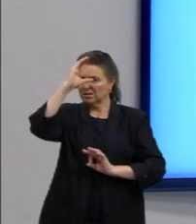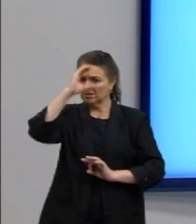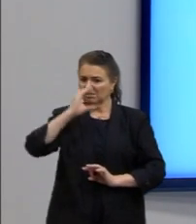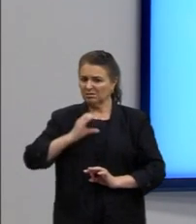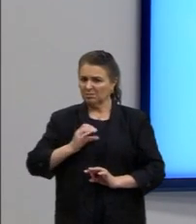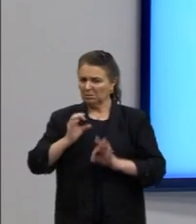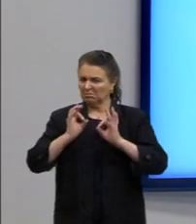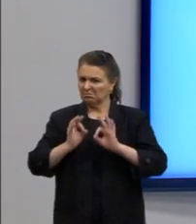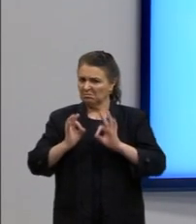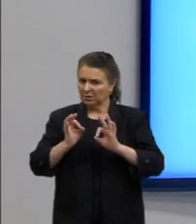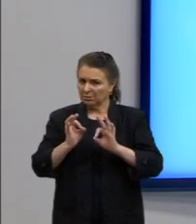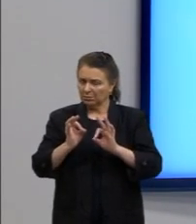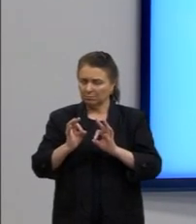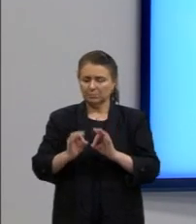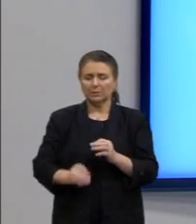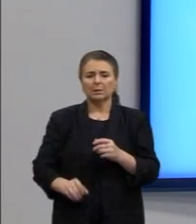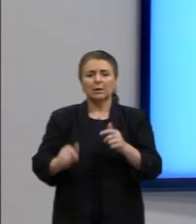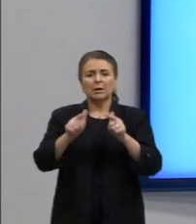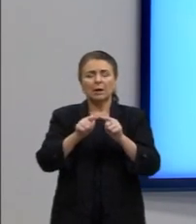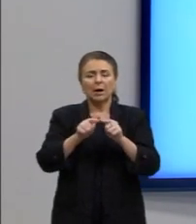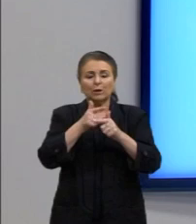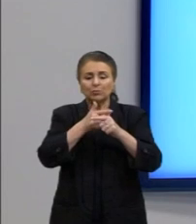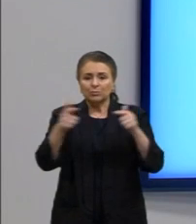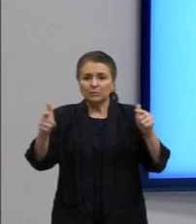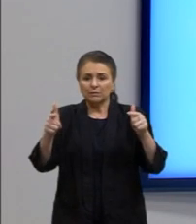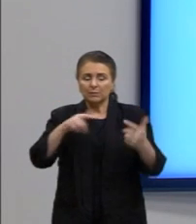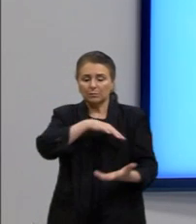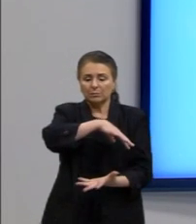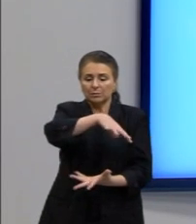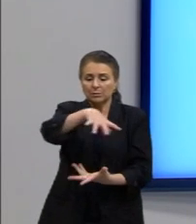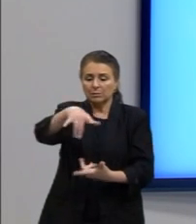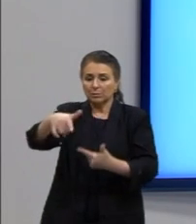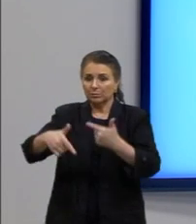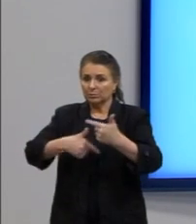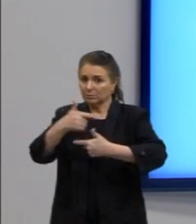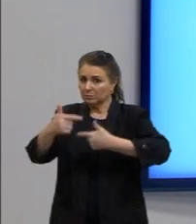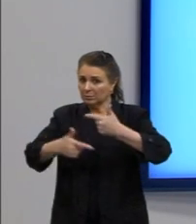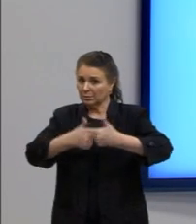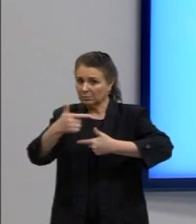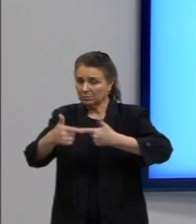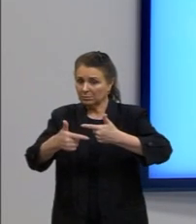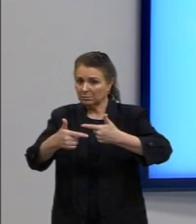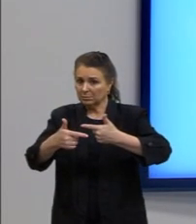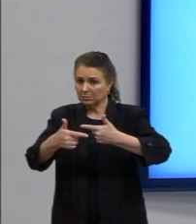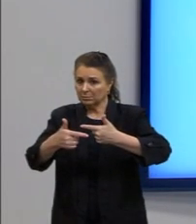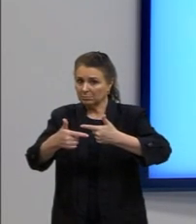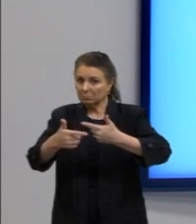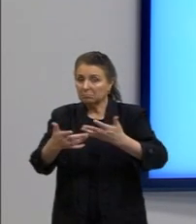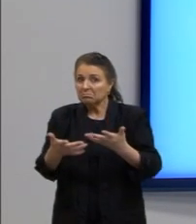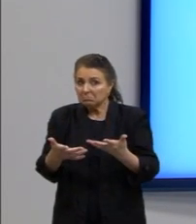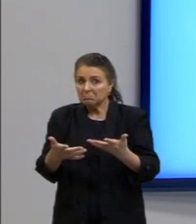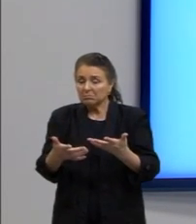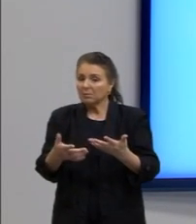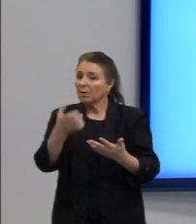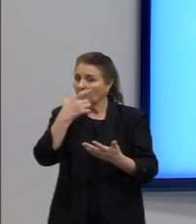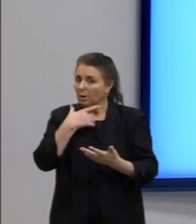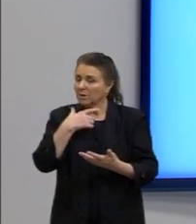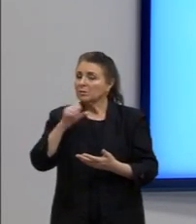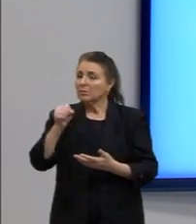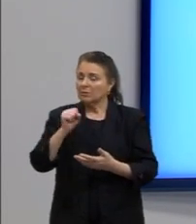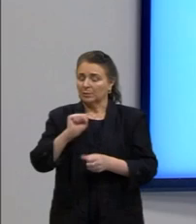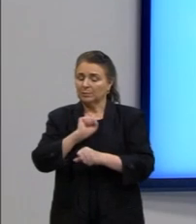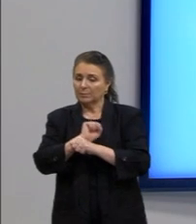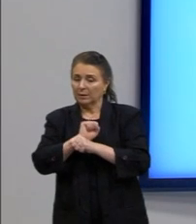tirar. Divisão internacional do trabalho? Ó, a melhor cabe nesse momento. Vamos segurar ela, vamos ver